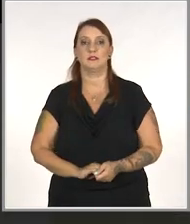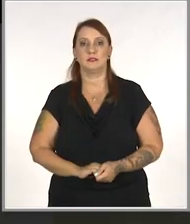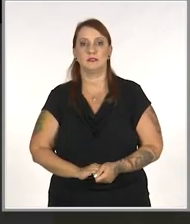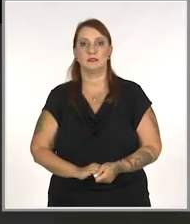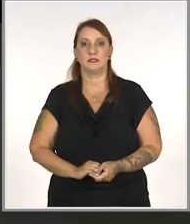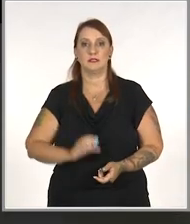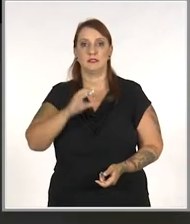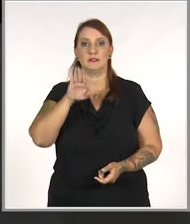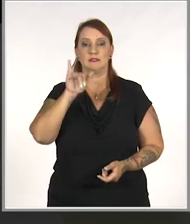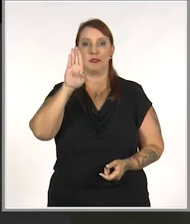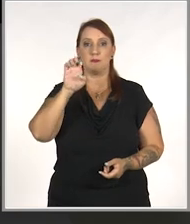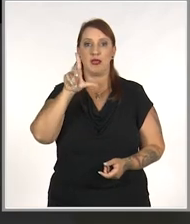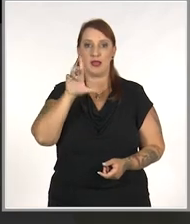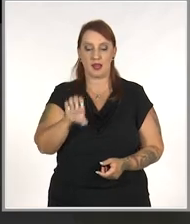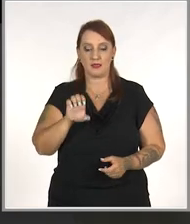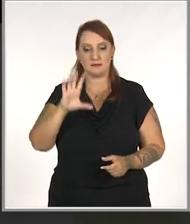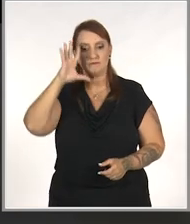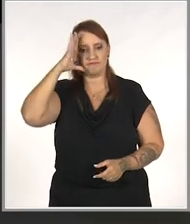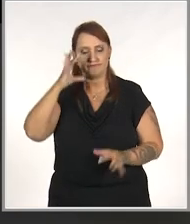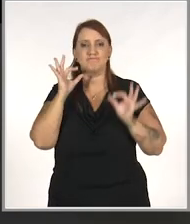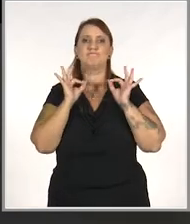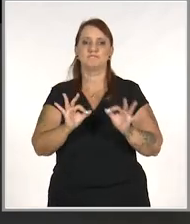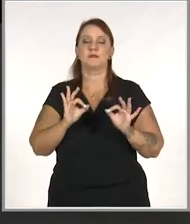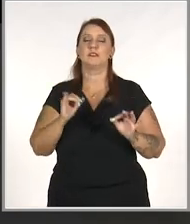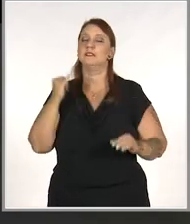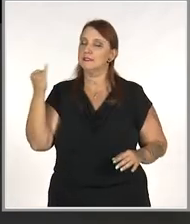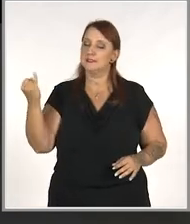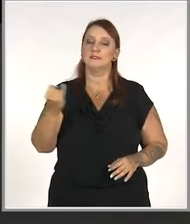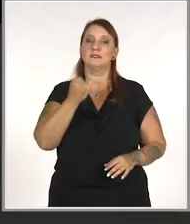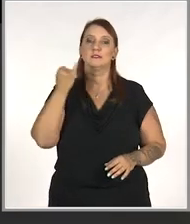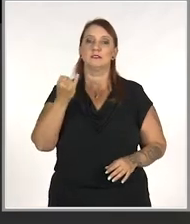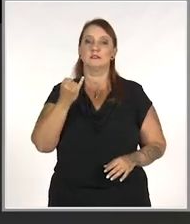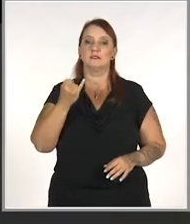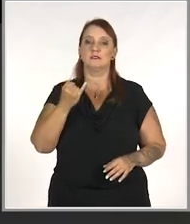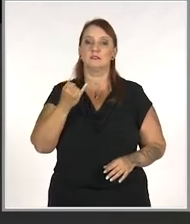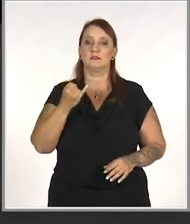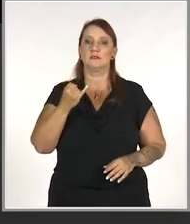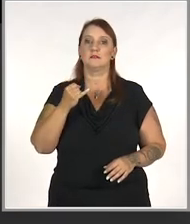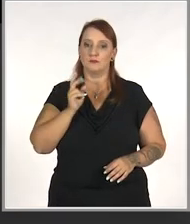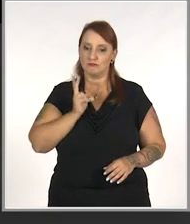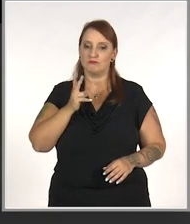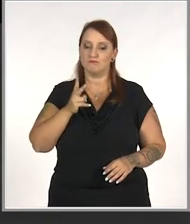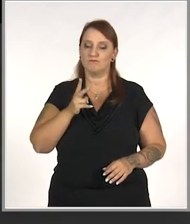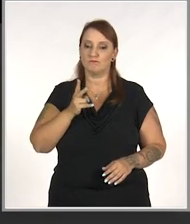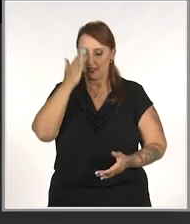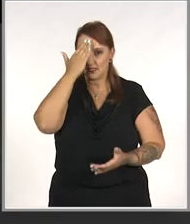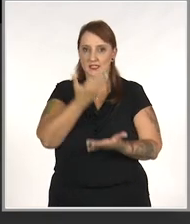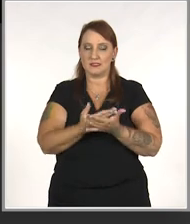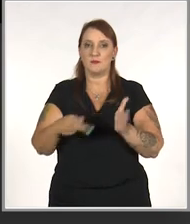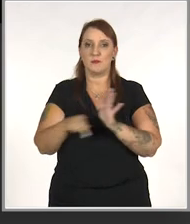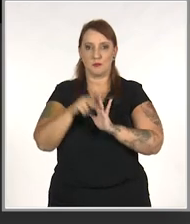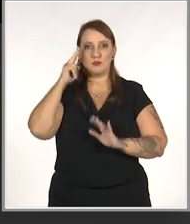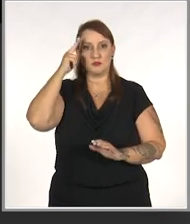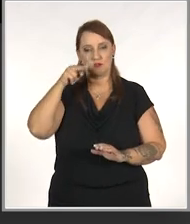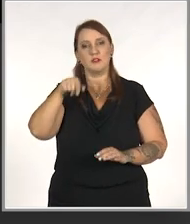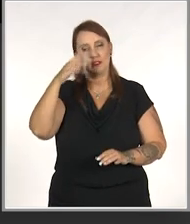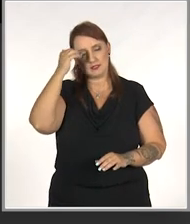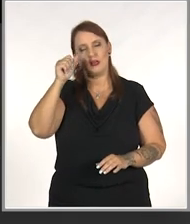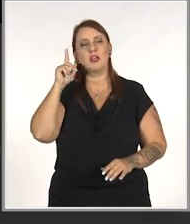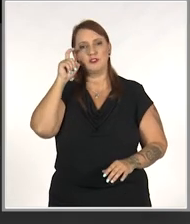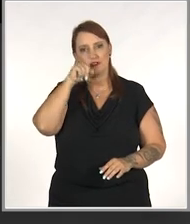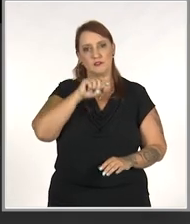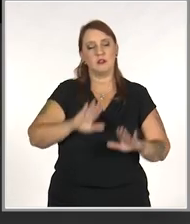Para a Sibeli, os resultados confirmam que valeu a pena não deixar morrer o seu sonho. Claro que não é fácil.